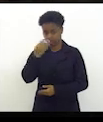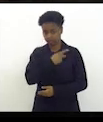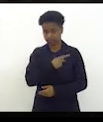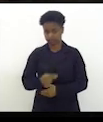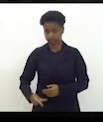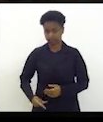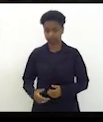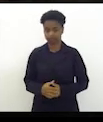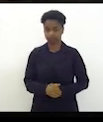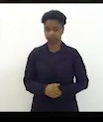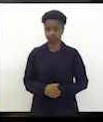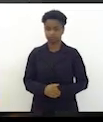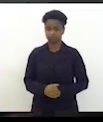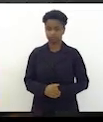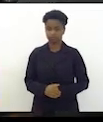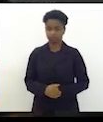presidente